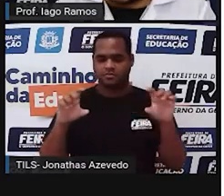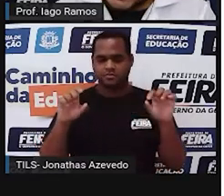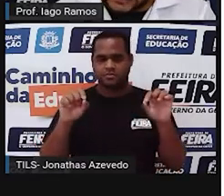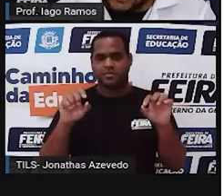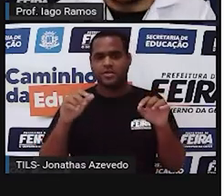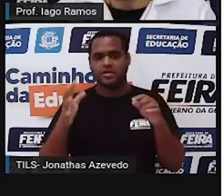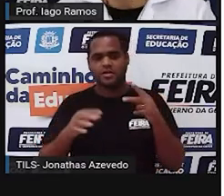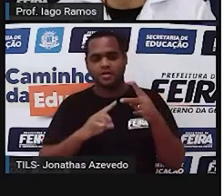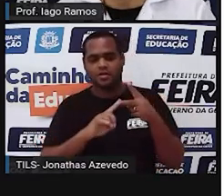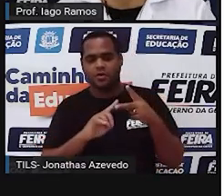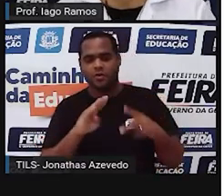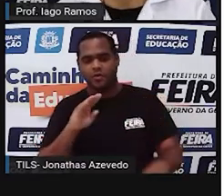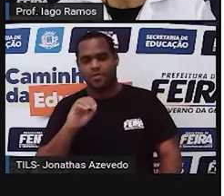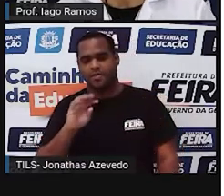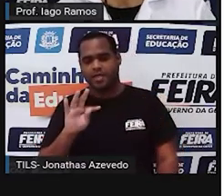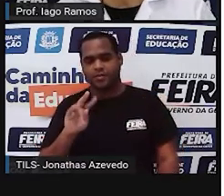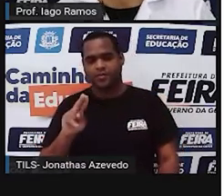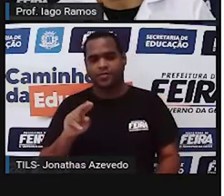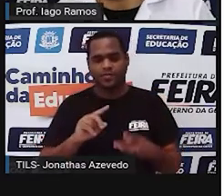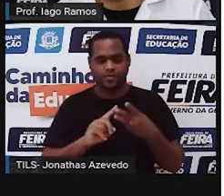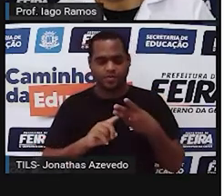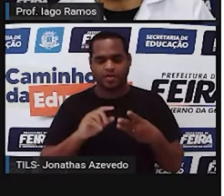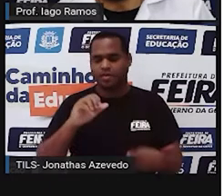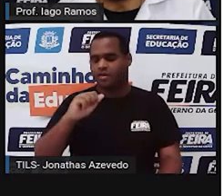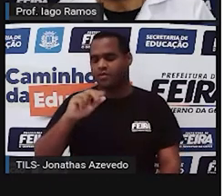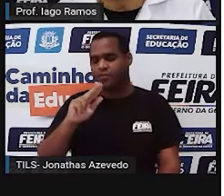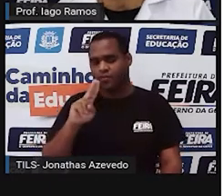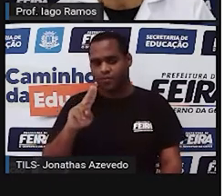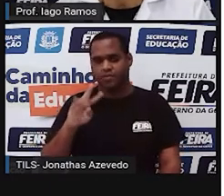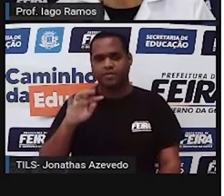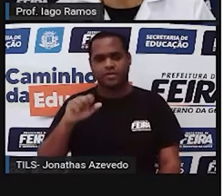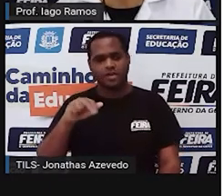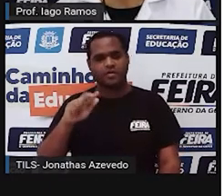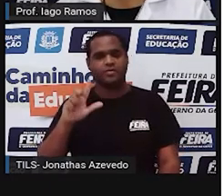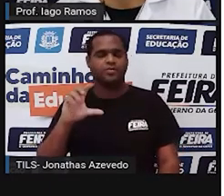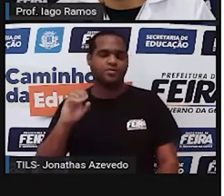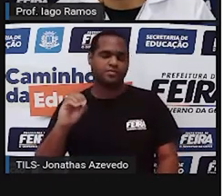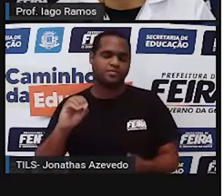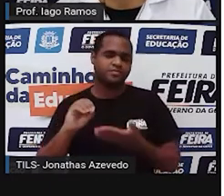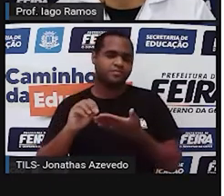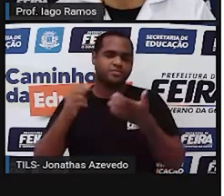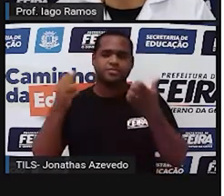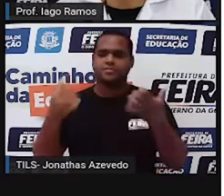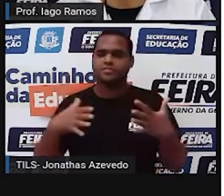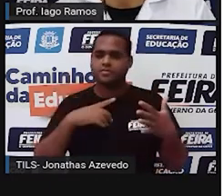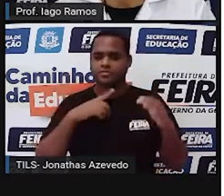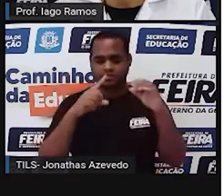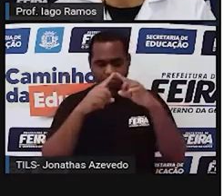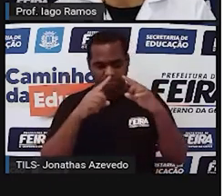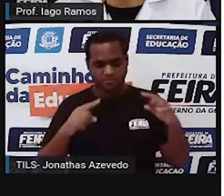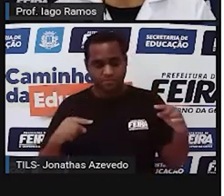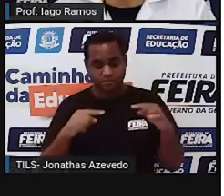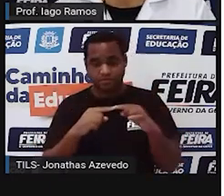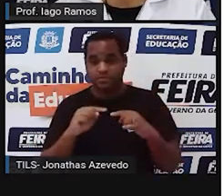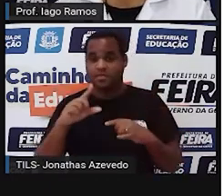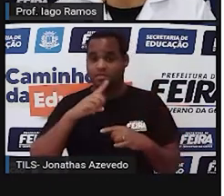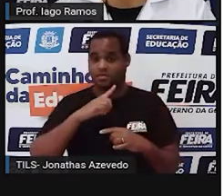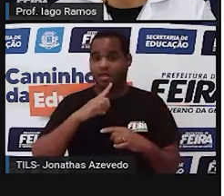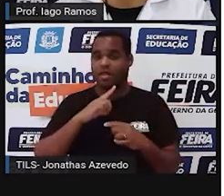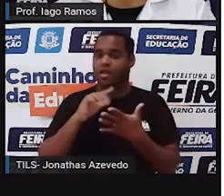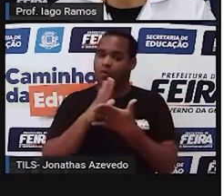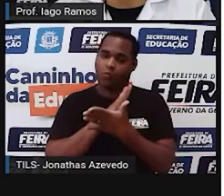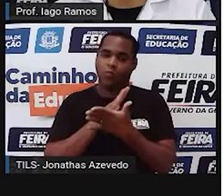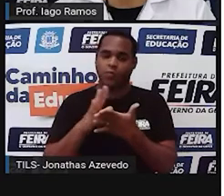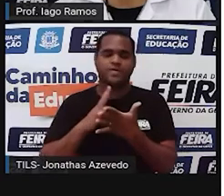Retângulo, obituzângulo, acutângulo. Esse triângulo tem um dos seus ângulos